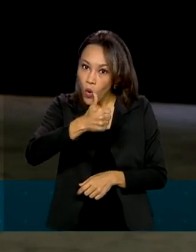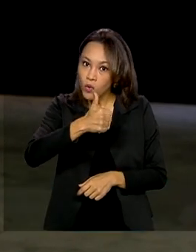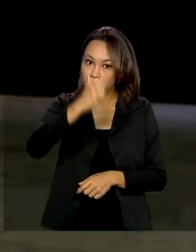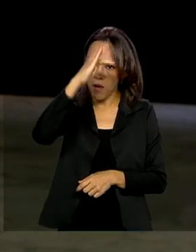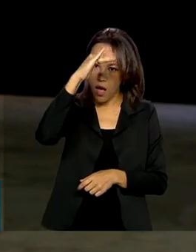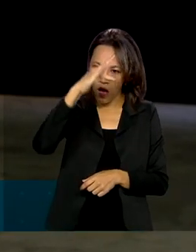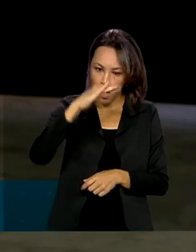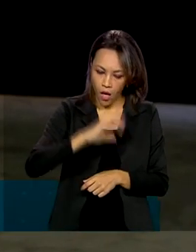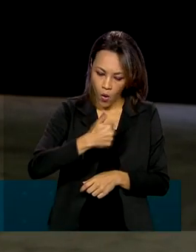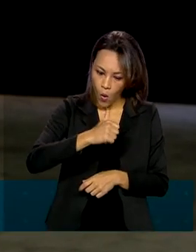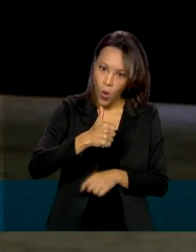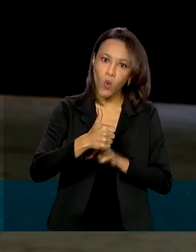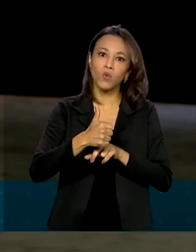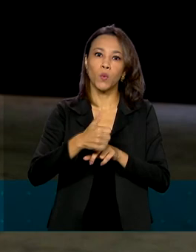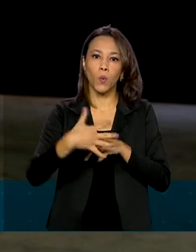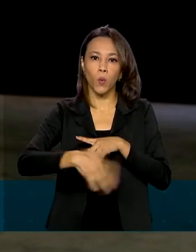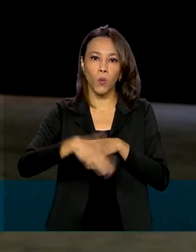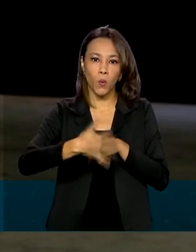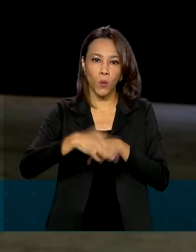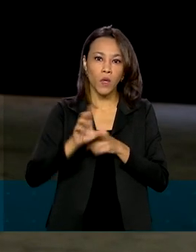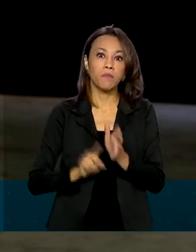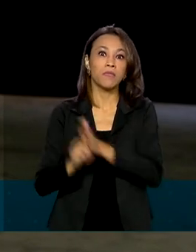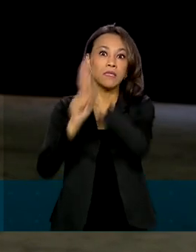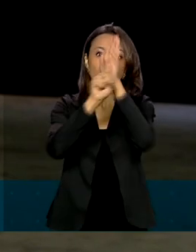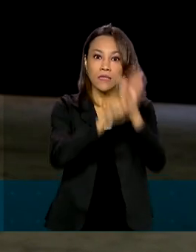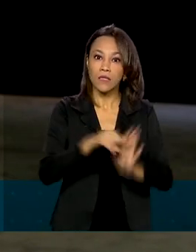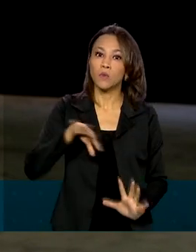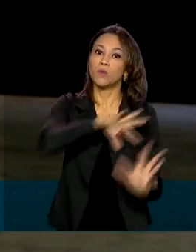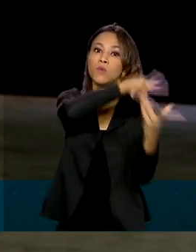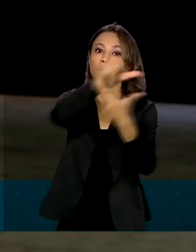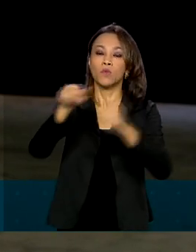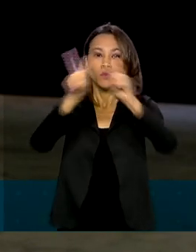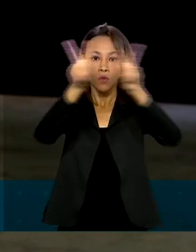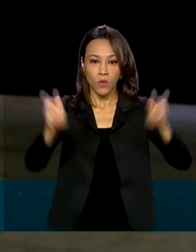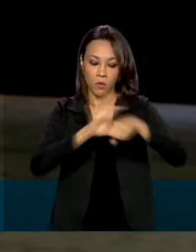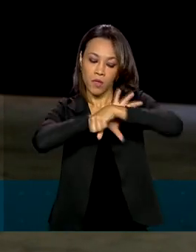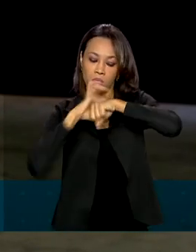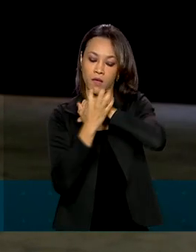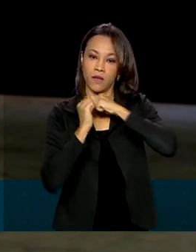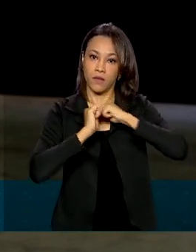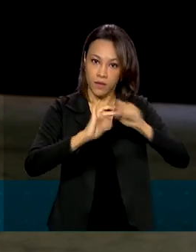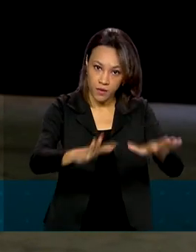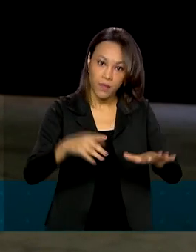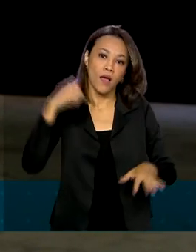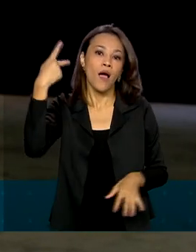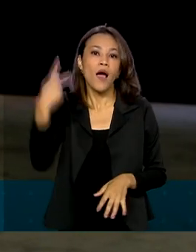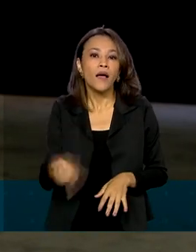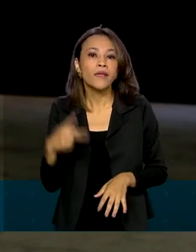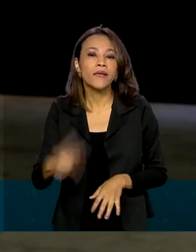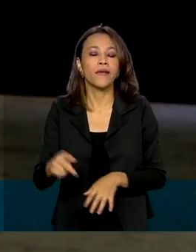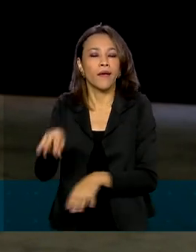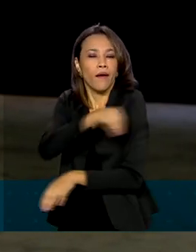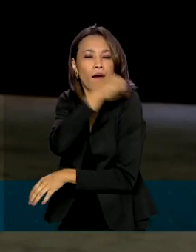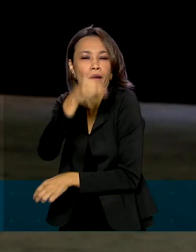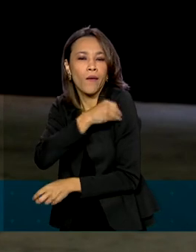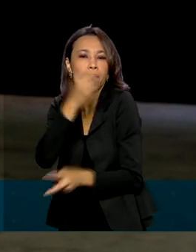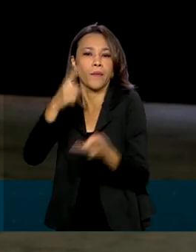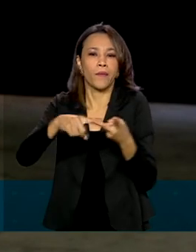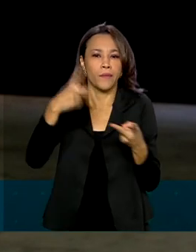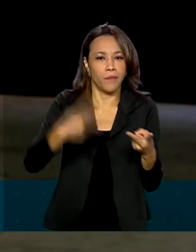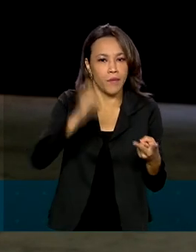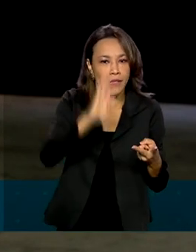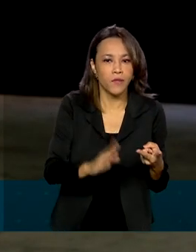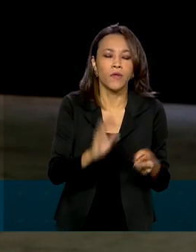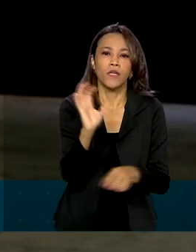relacionado à Covid-19. Com o apoio para o desenvolvimento aqui, de produtos como álcool em gel e ventiladores,